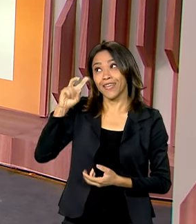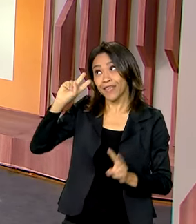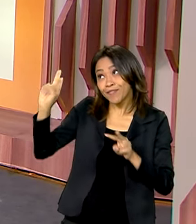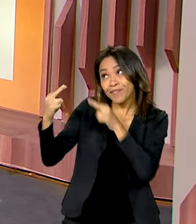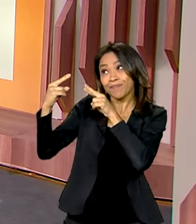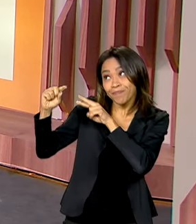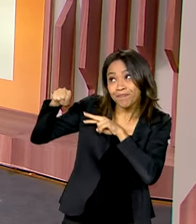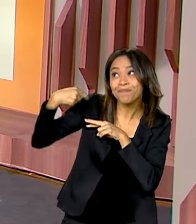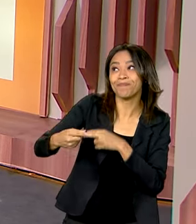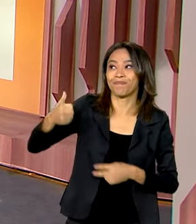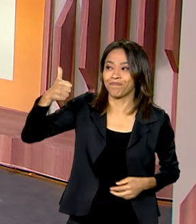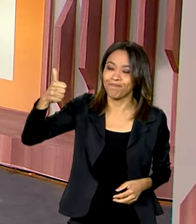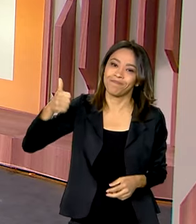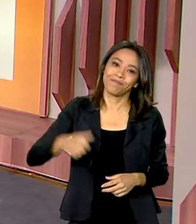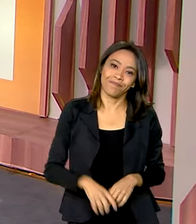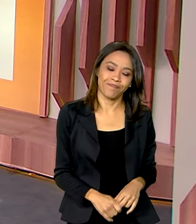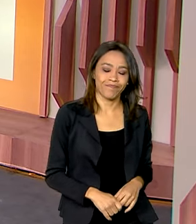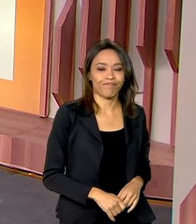oportunidade.